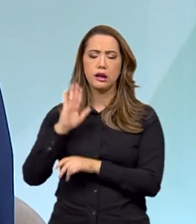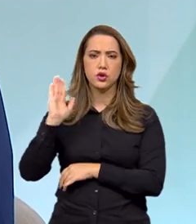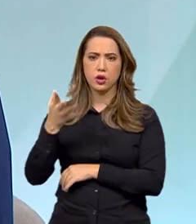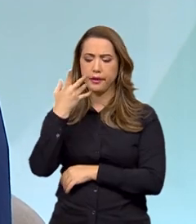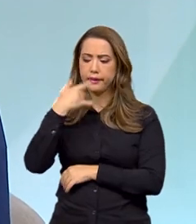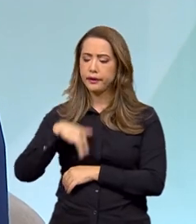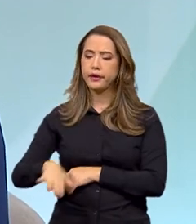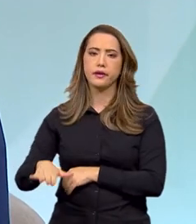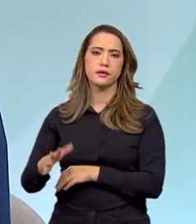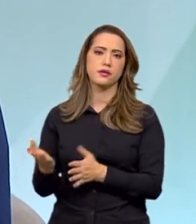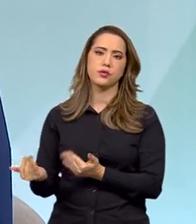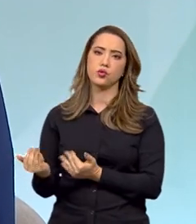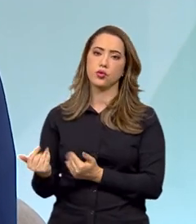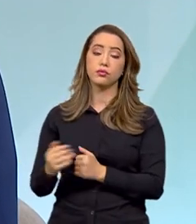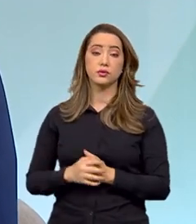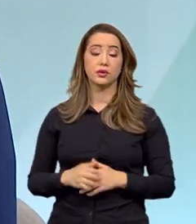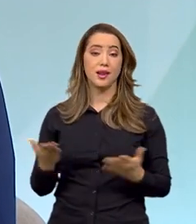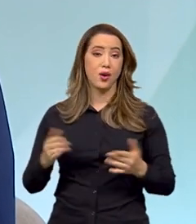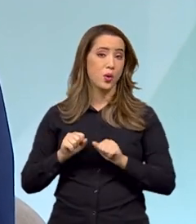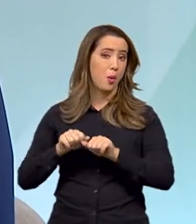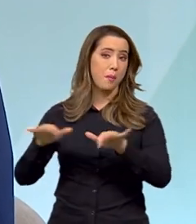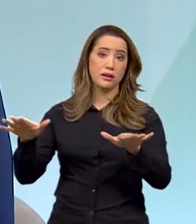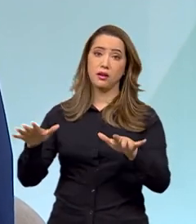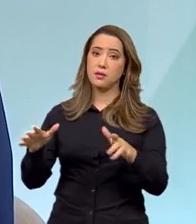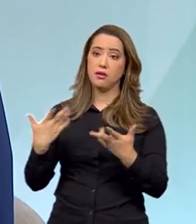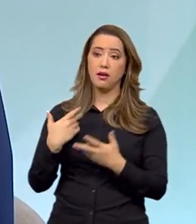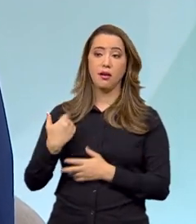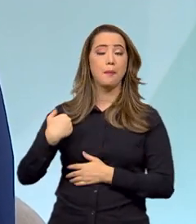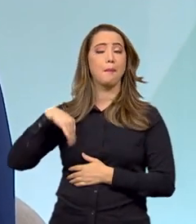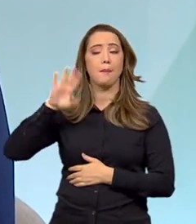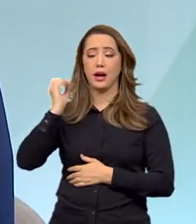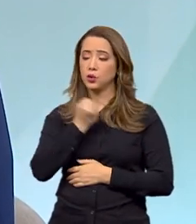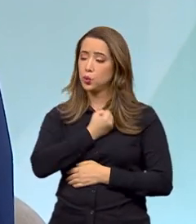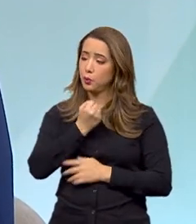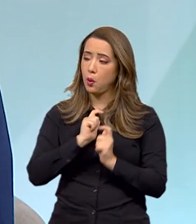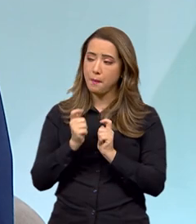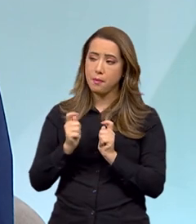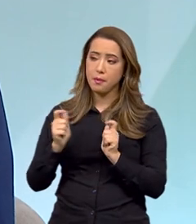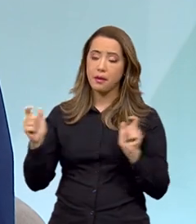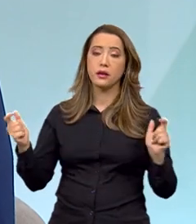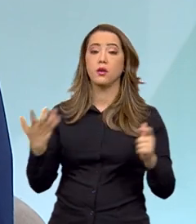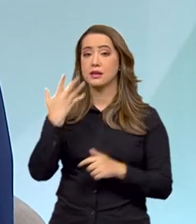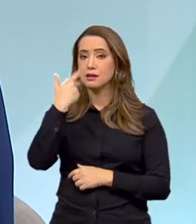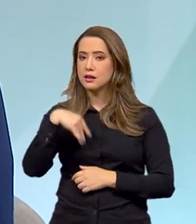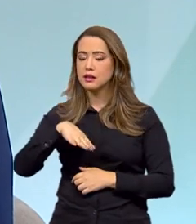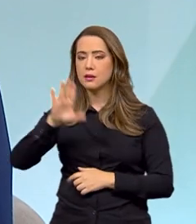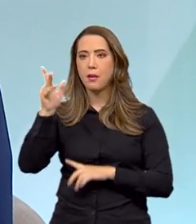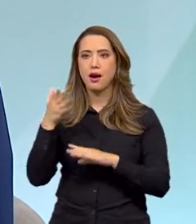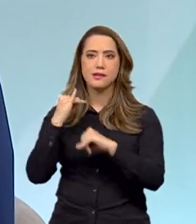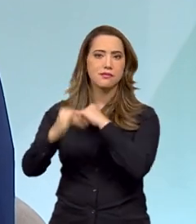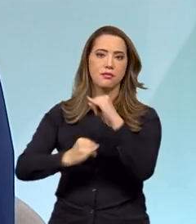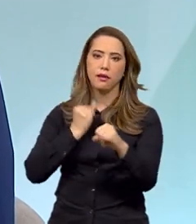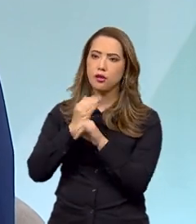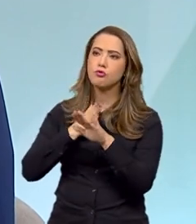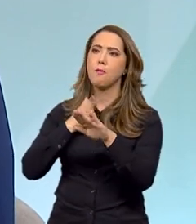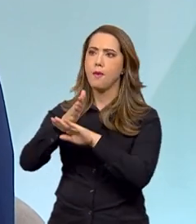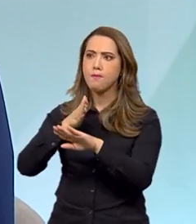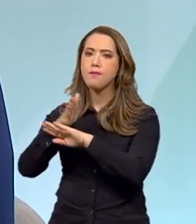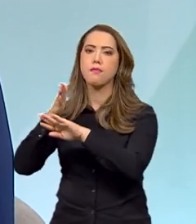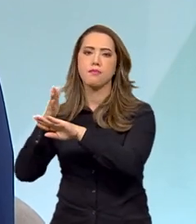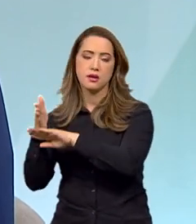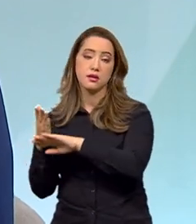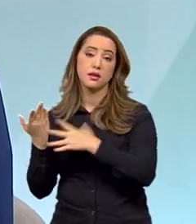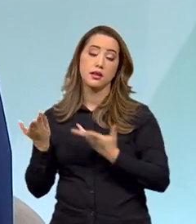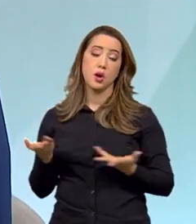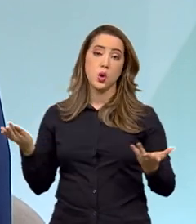crianças e adolescentes. Com a pandemia, esse número aumentou. As crianças estão ainda mais antenadas. E a